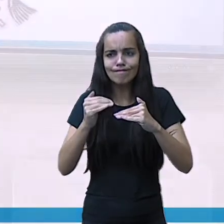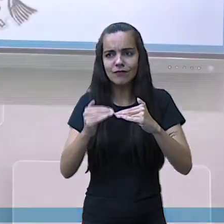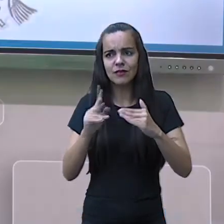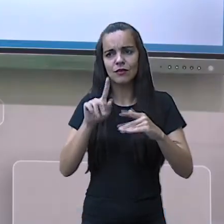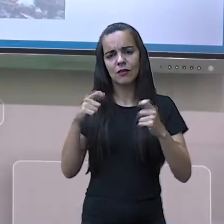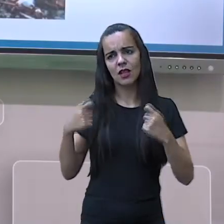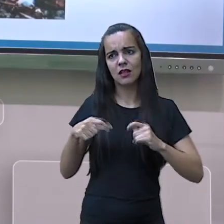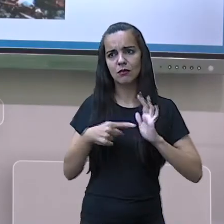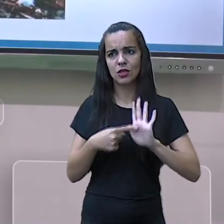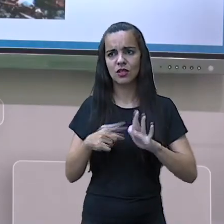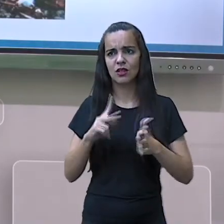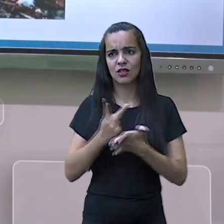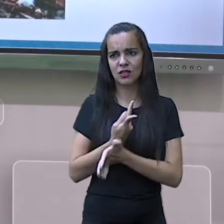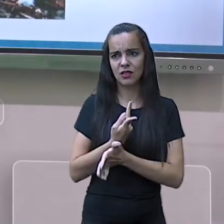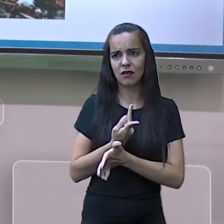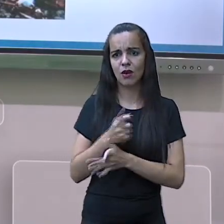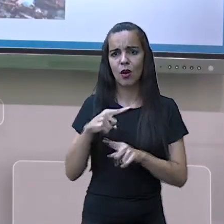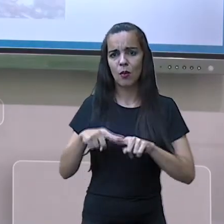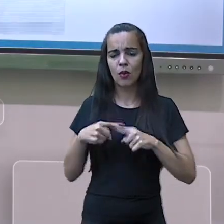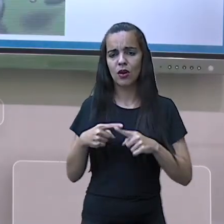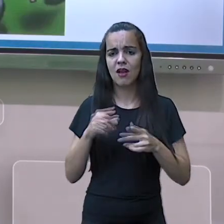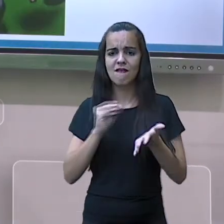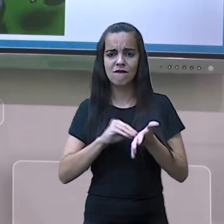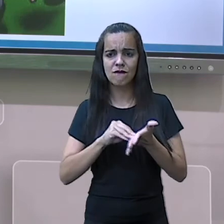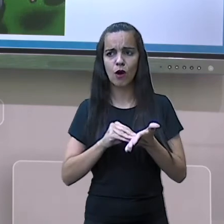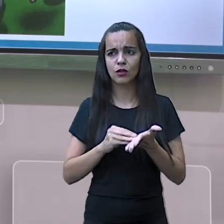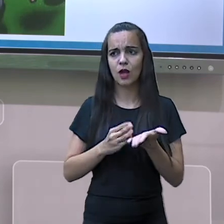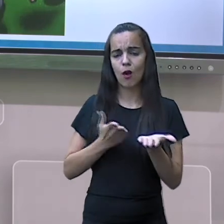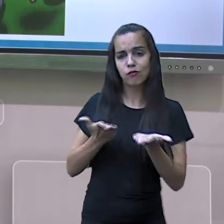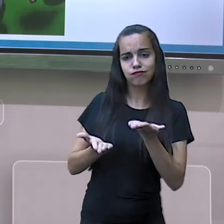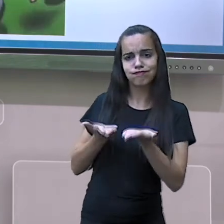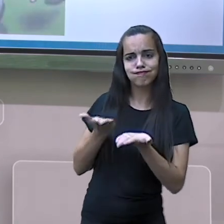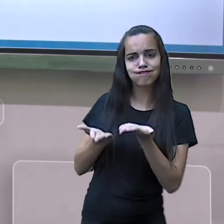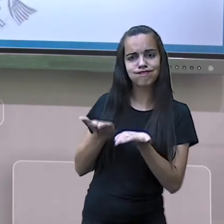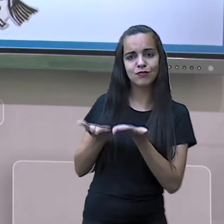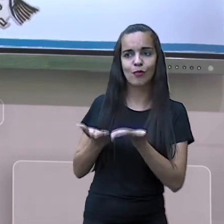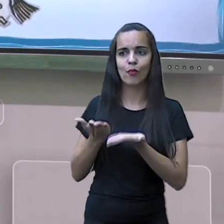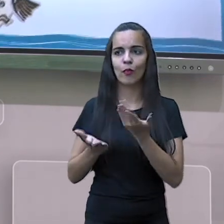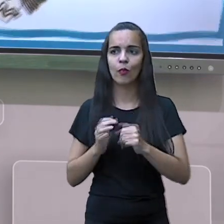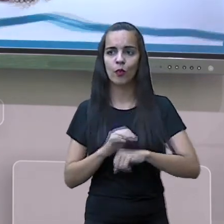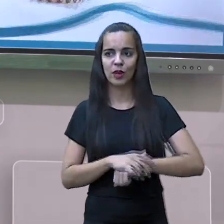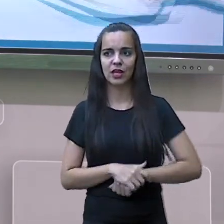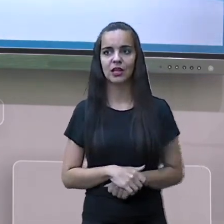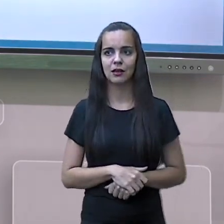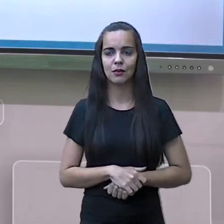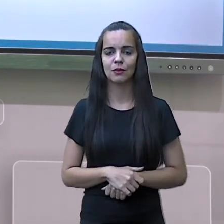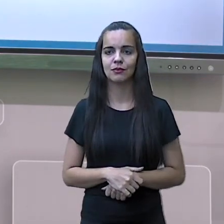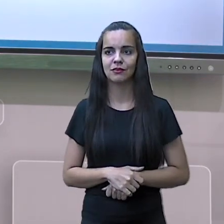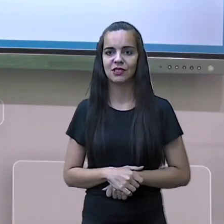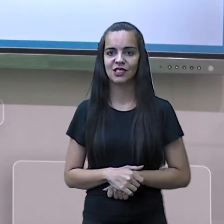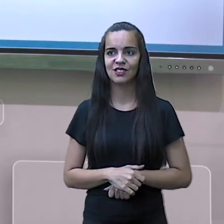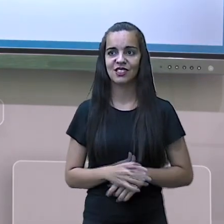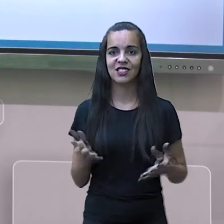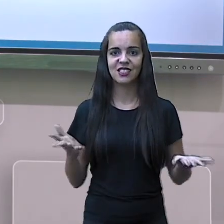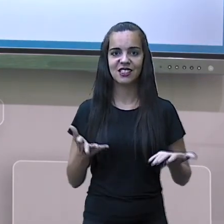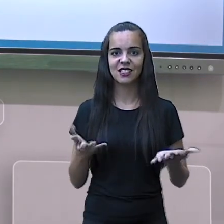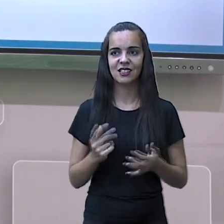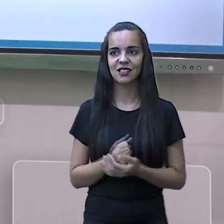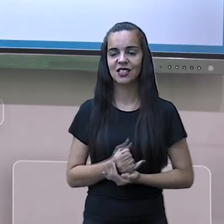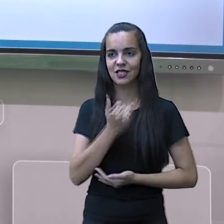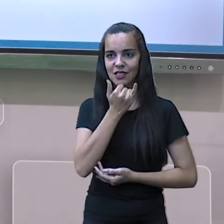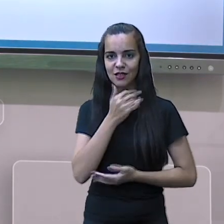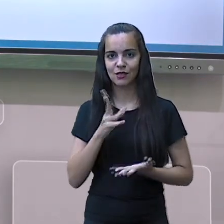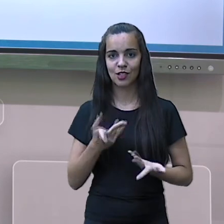acontecer de forma sustentável. E a nossa aula vai ficando aqui. Você agora pode conferir